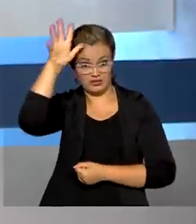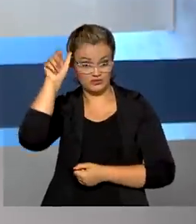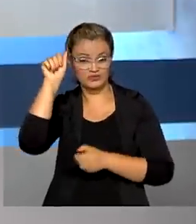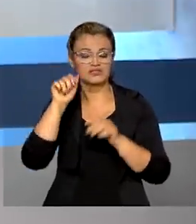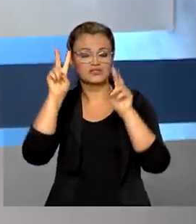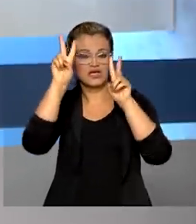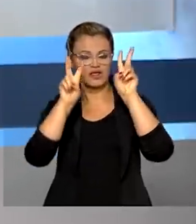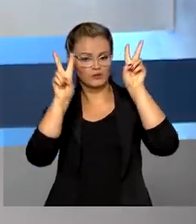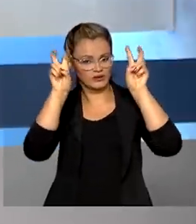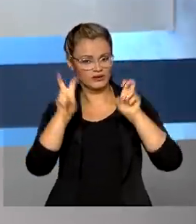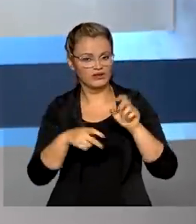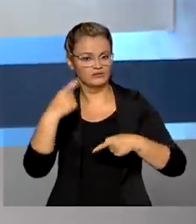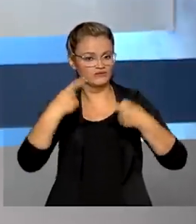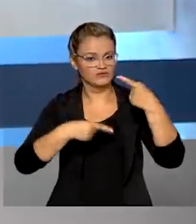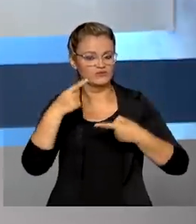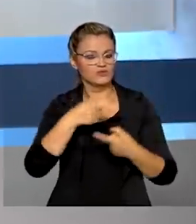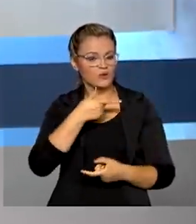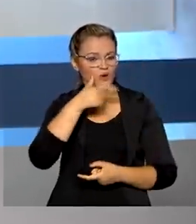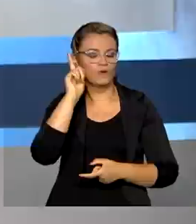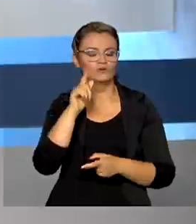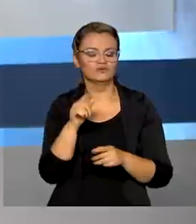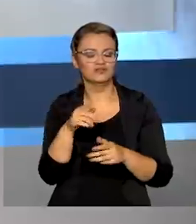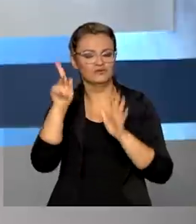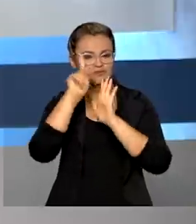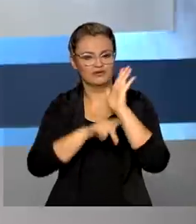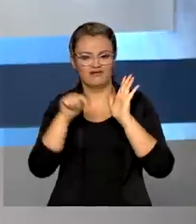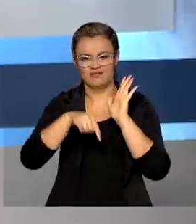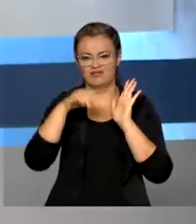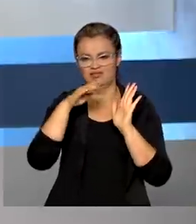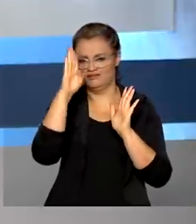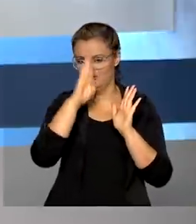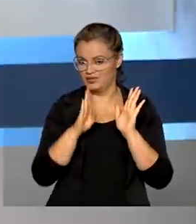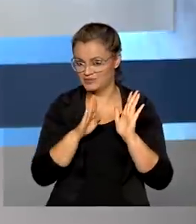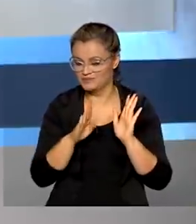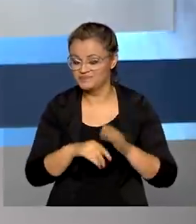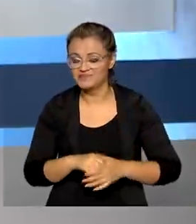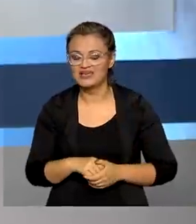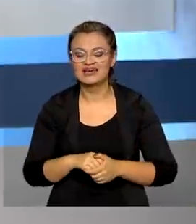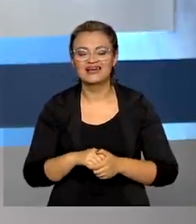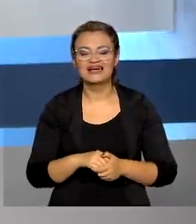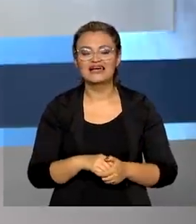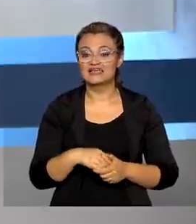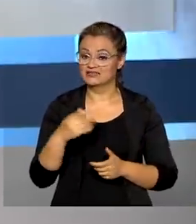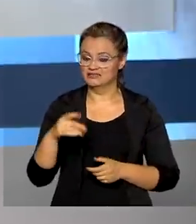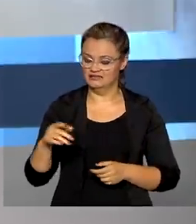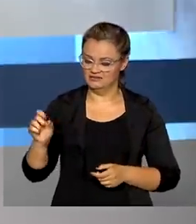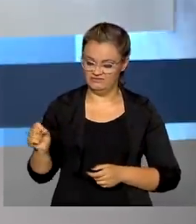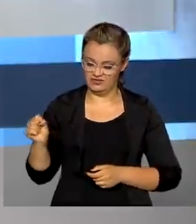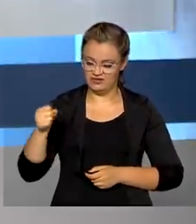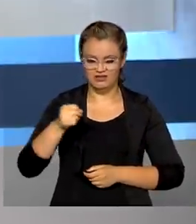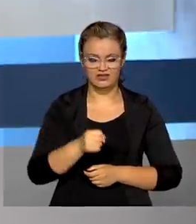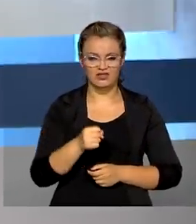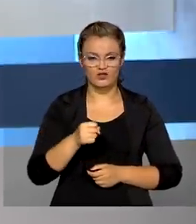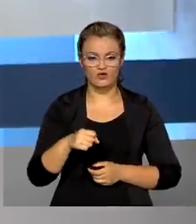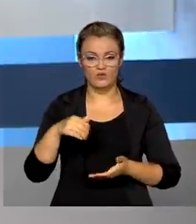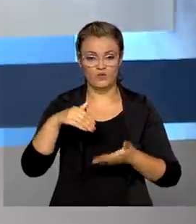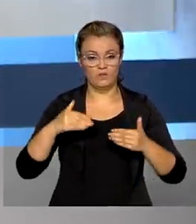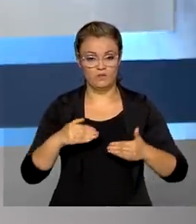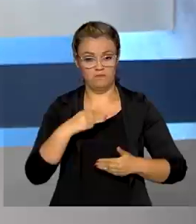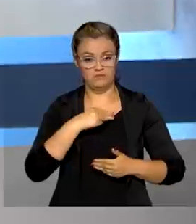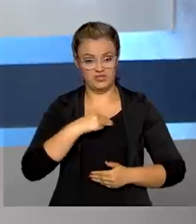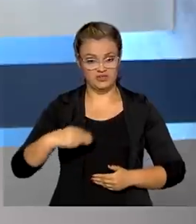alguns dos temas debatidos ontem no Sem Censura, aqui da TV Brasil. O programa recebeu o ministro-chefe do Gabinete de Segurança